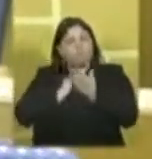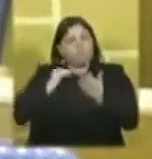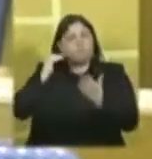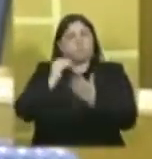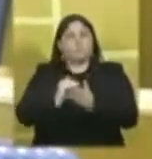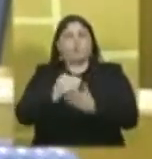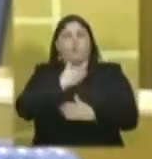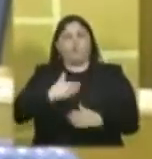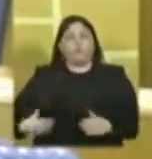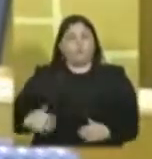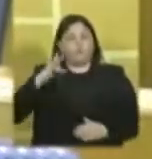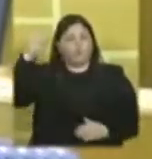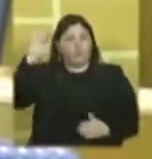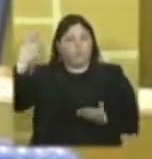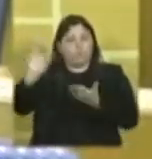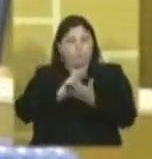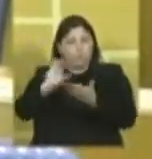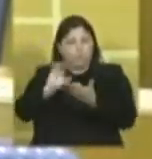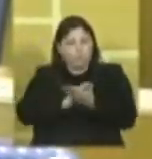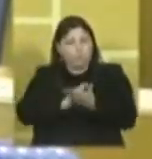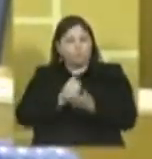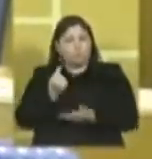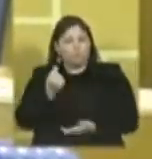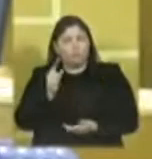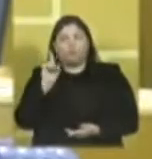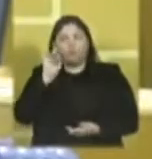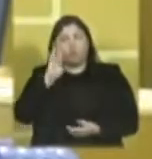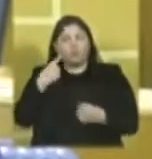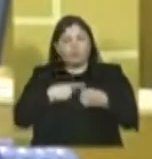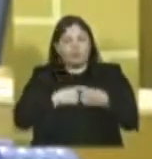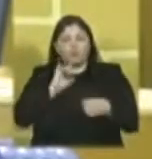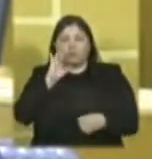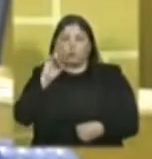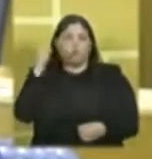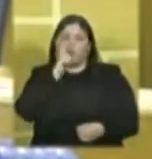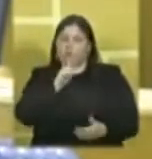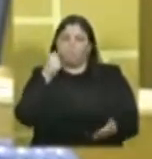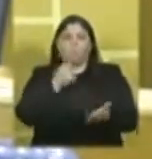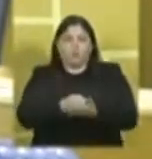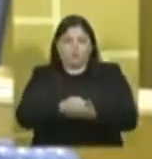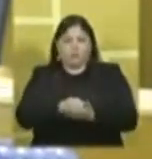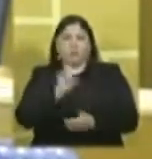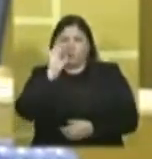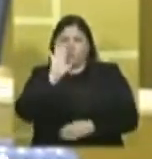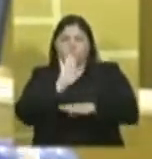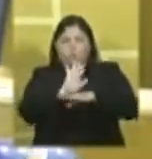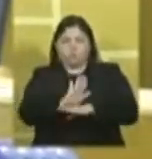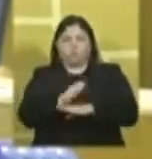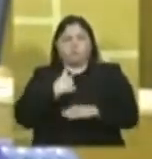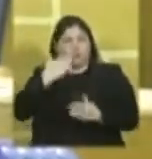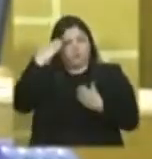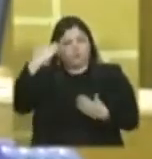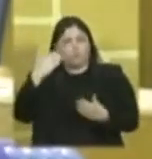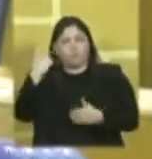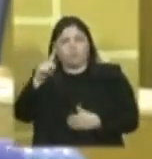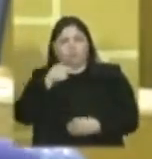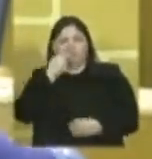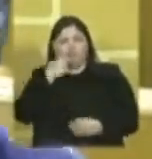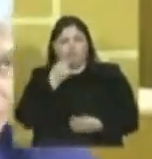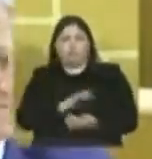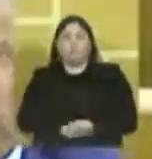repassa os recursos e assumir mais responsabilidade, porque só o município sozinho não dá conta de pagar a conta. Então, só para contribuir, agradecer uma parte de V. Exª.